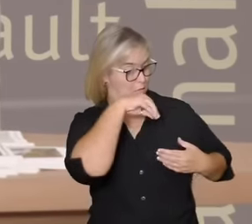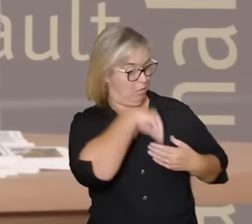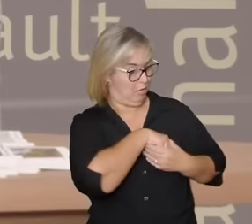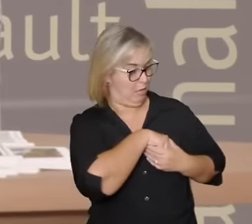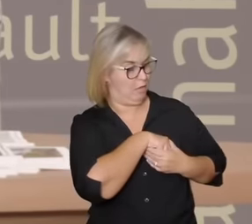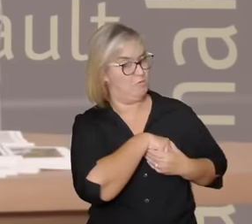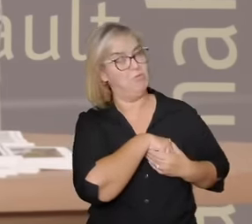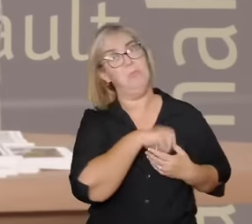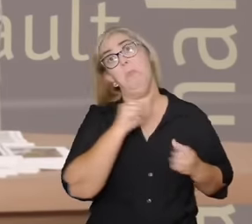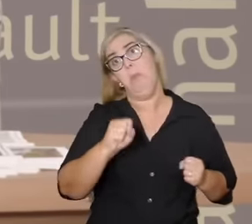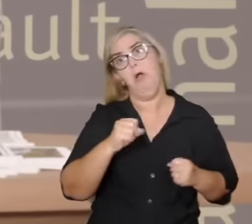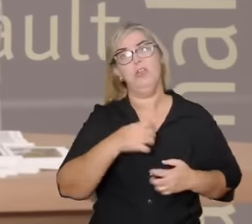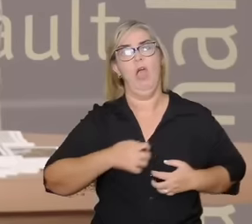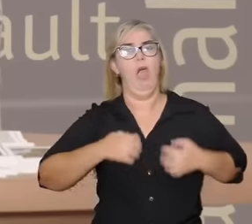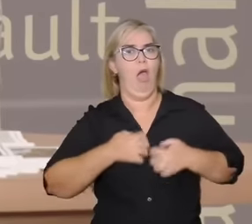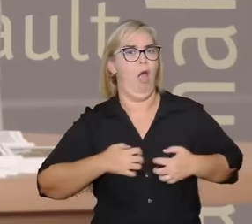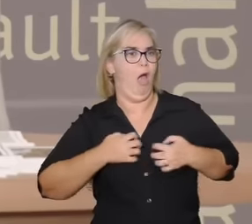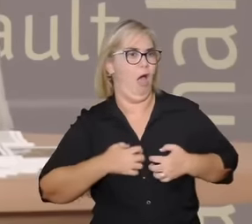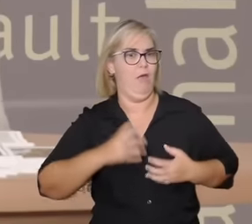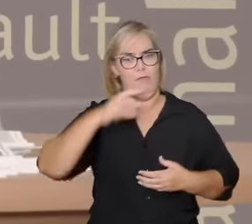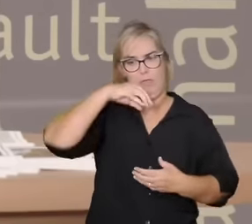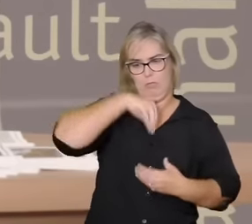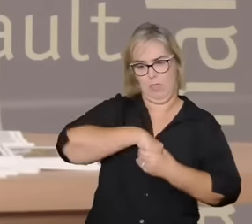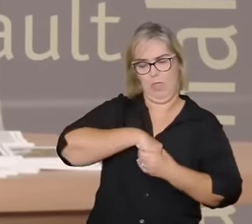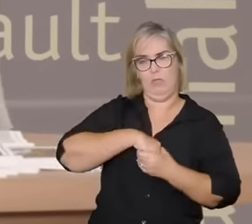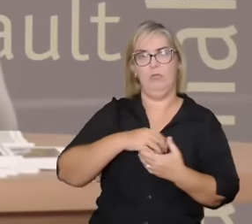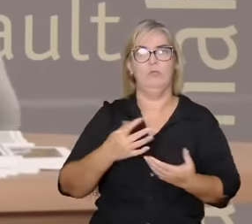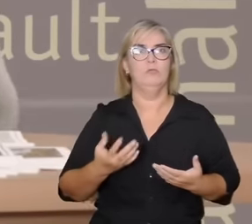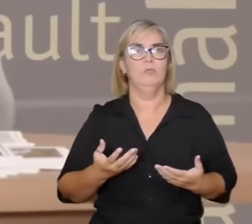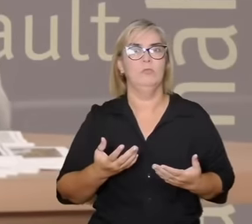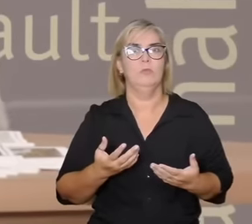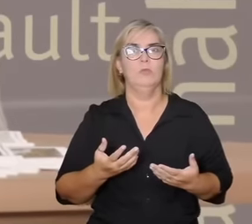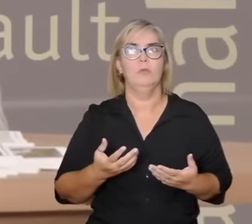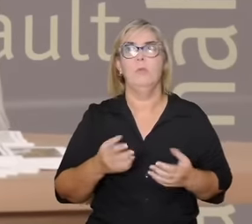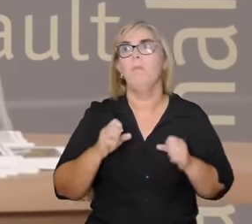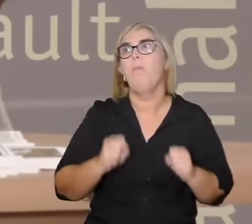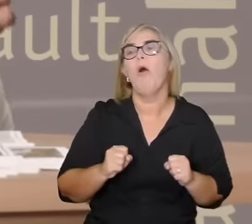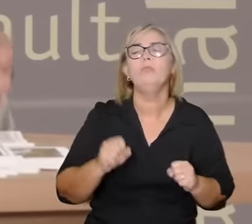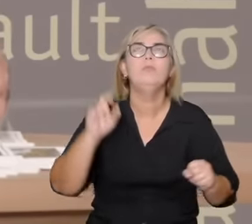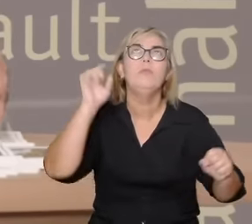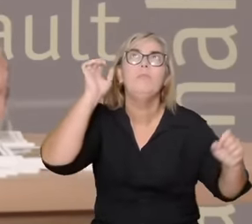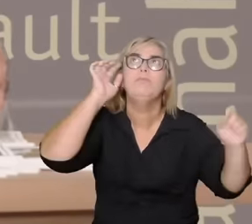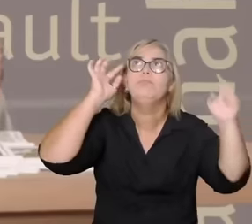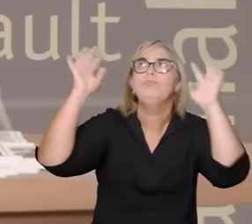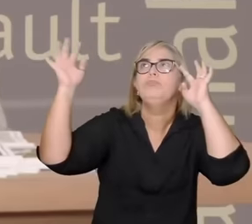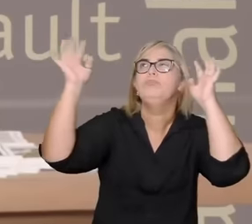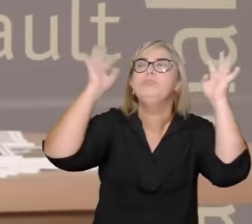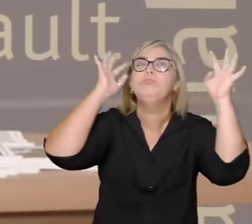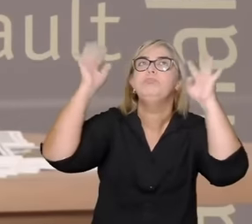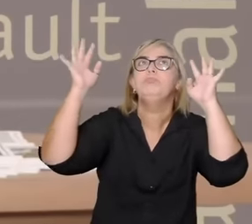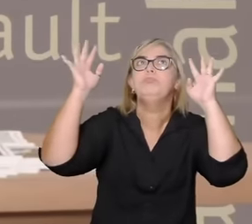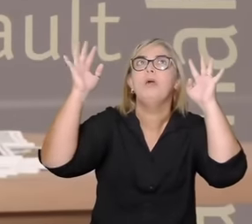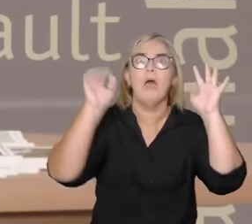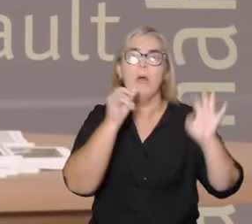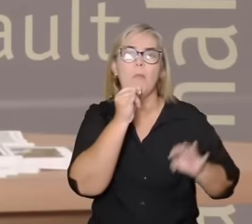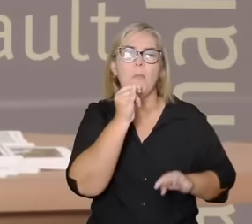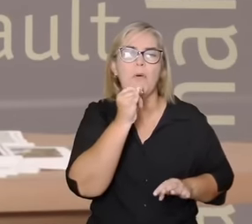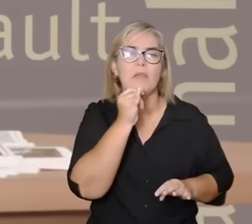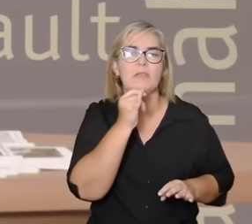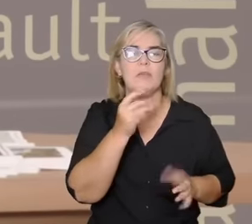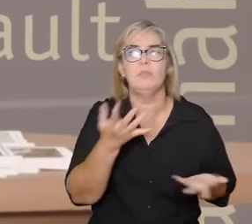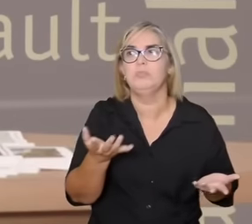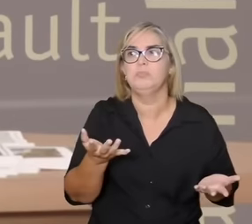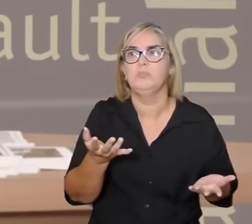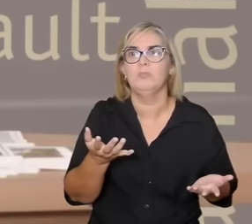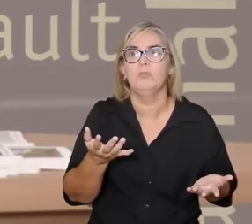raiva se tiver um afeto que é uma fantasia de que temos que disputar